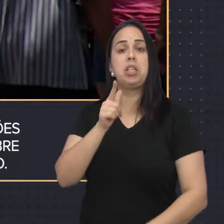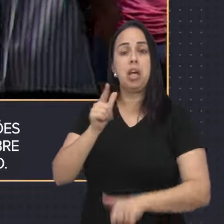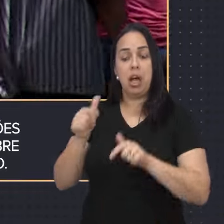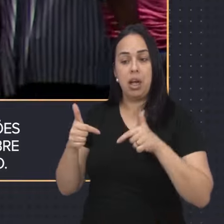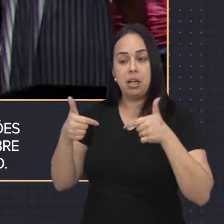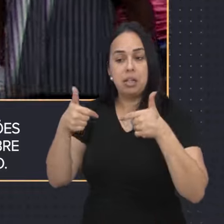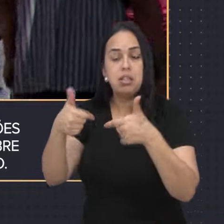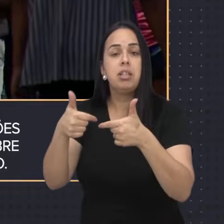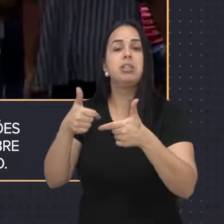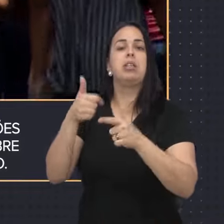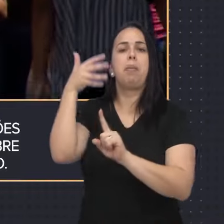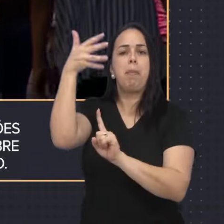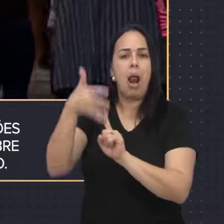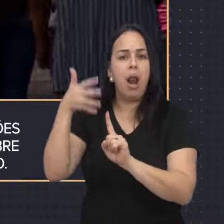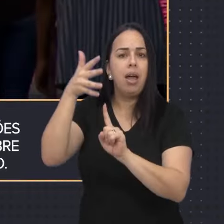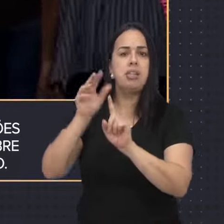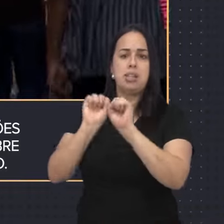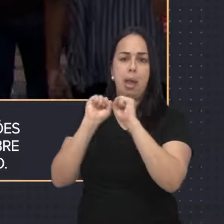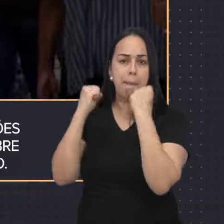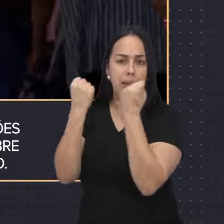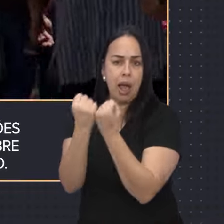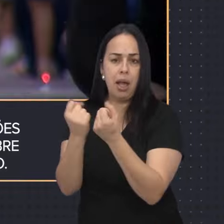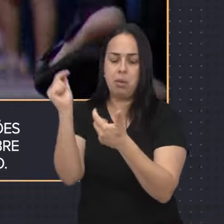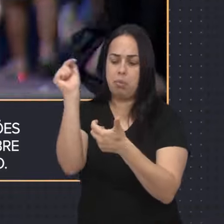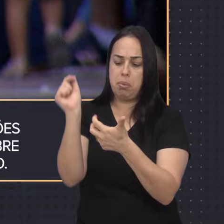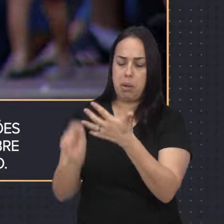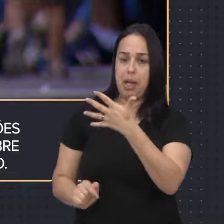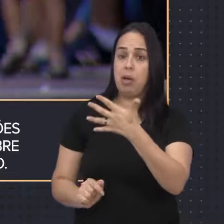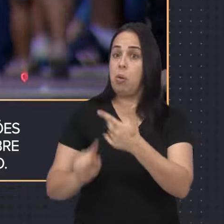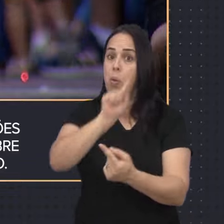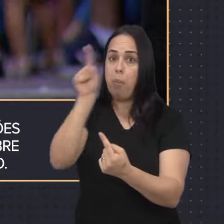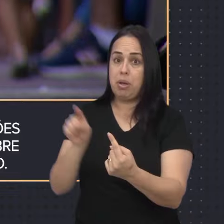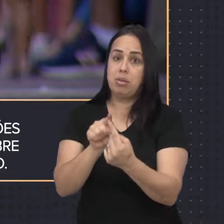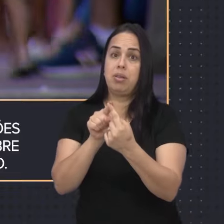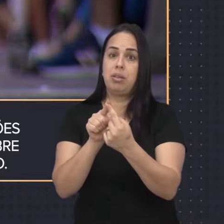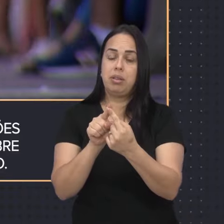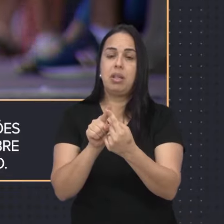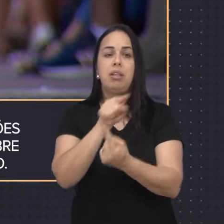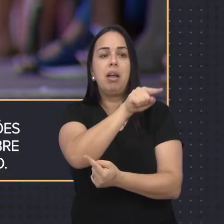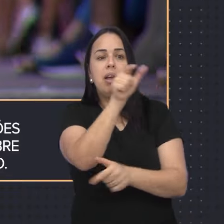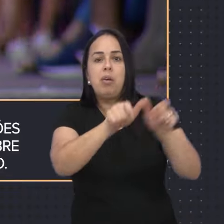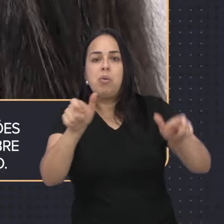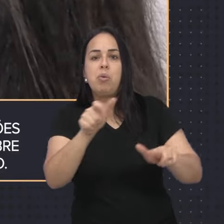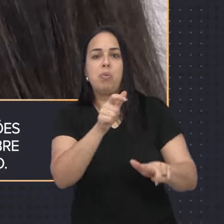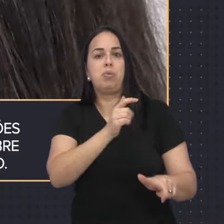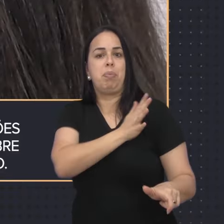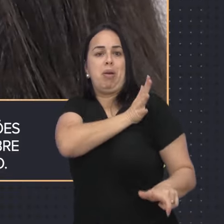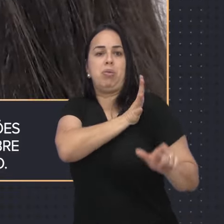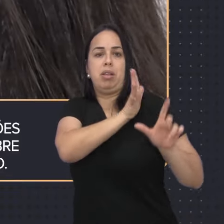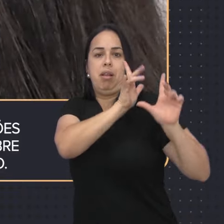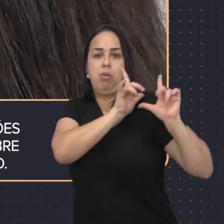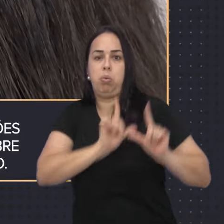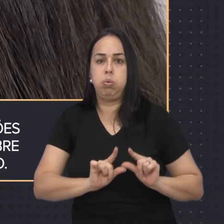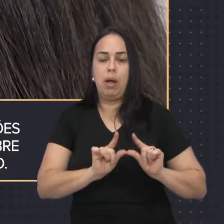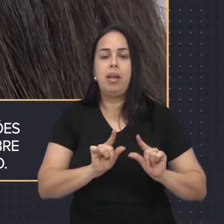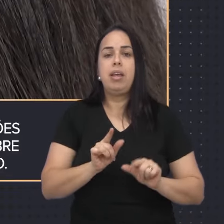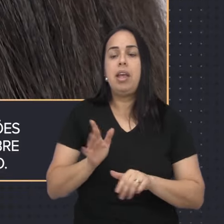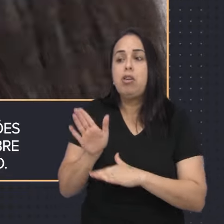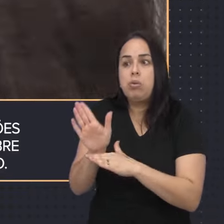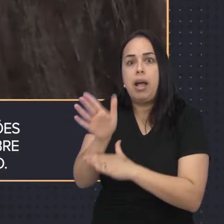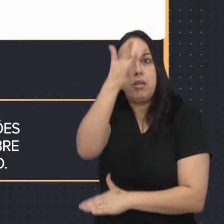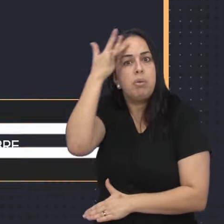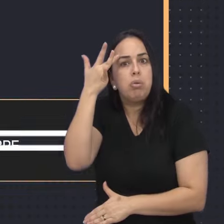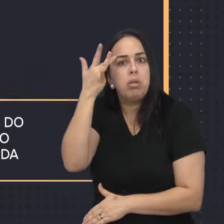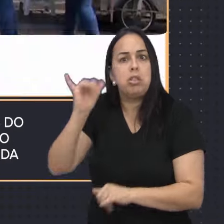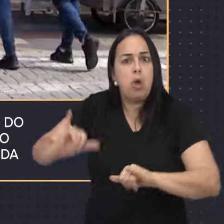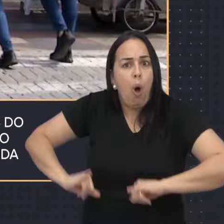como palestras, seminários e outras atividades. A ideia é diminuir o preconceito e ajudar quem sofre com a doença a buscar